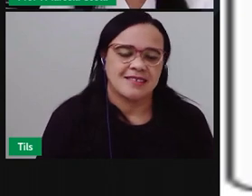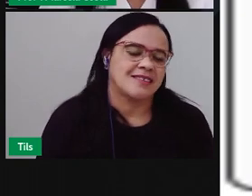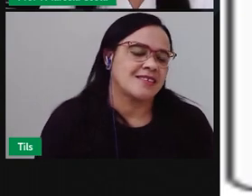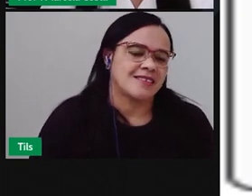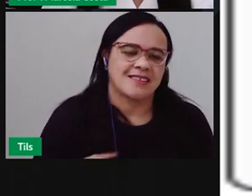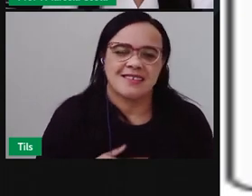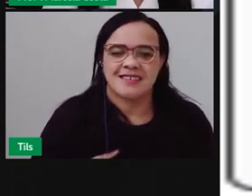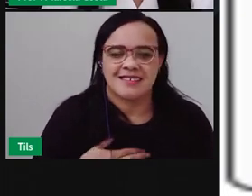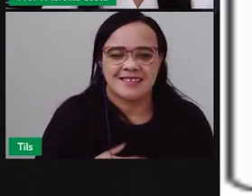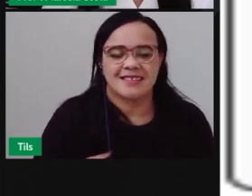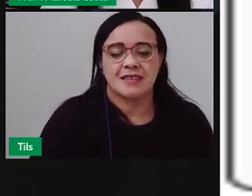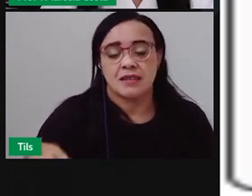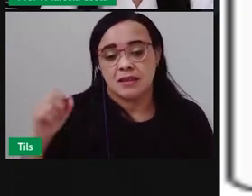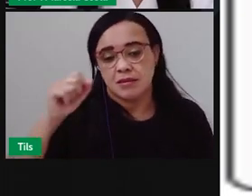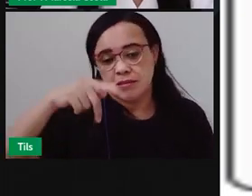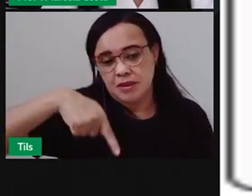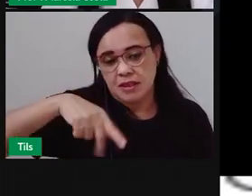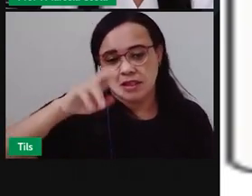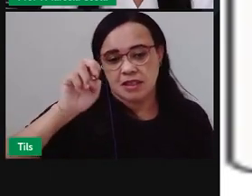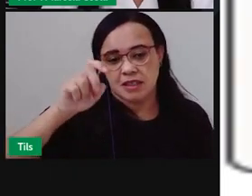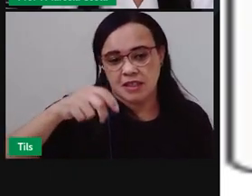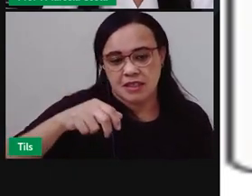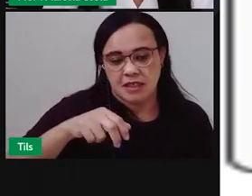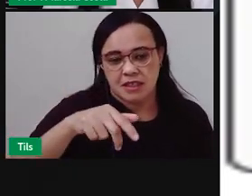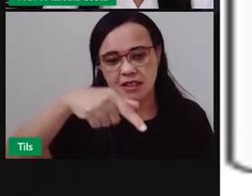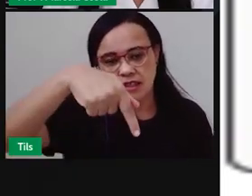Quirinquinquim A